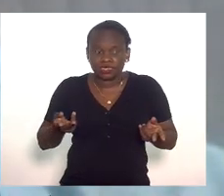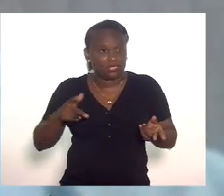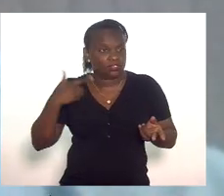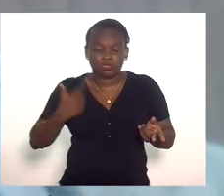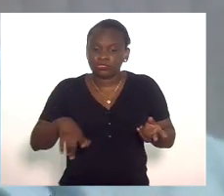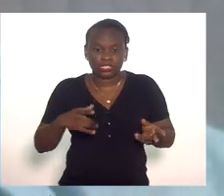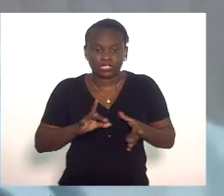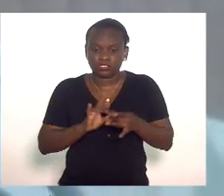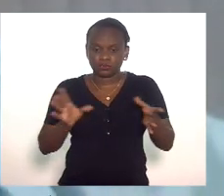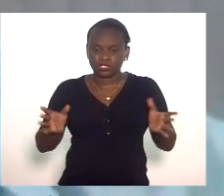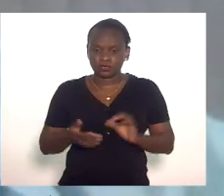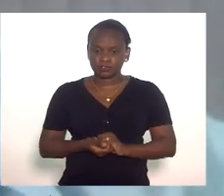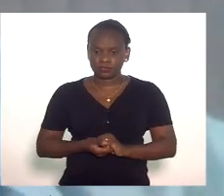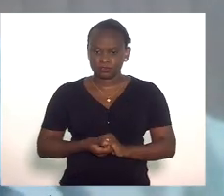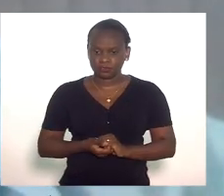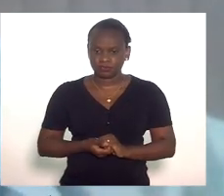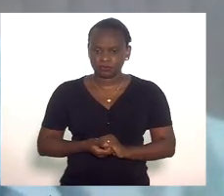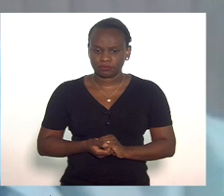estão disponíveis